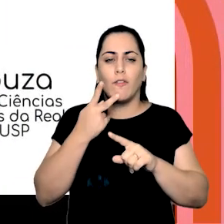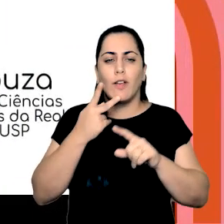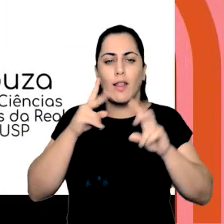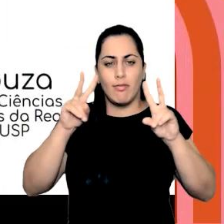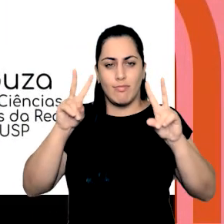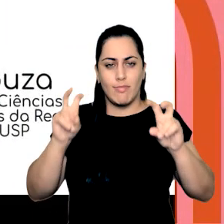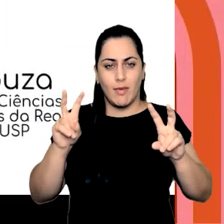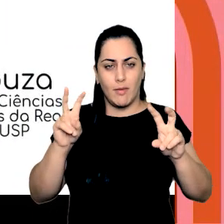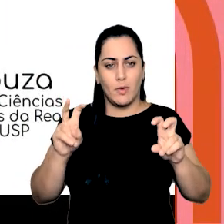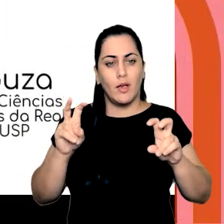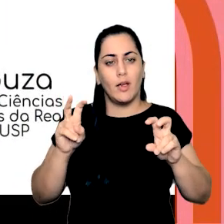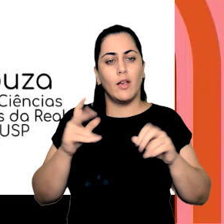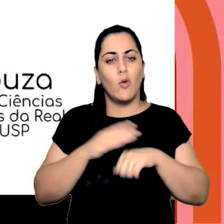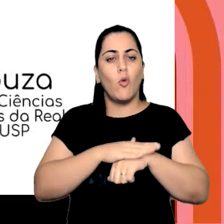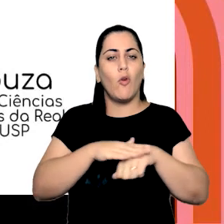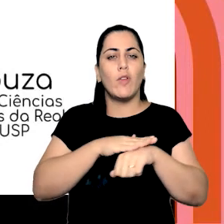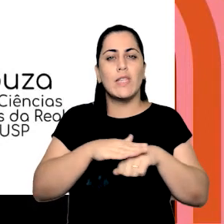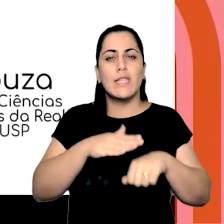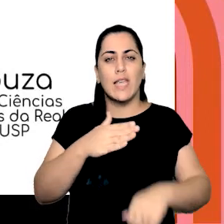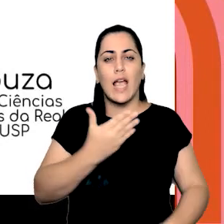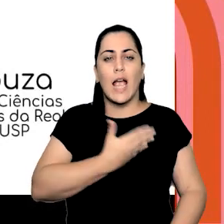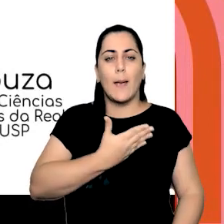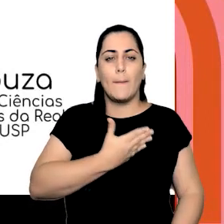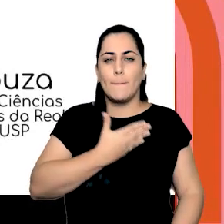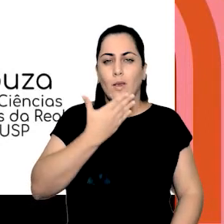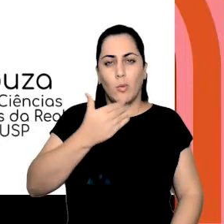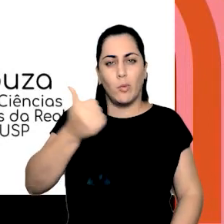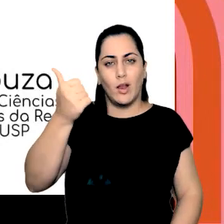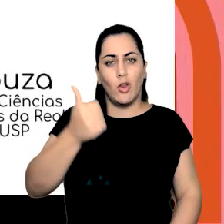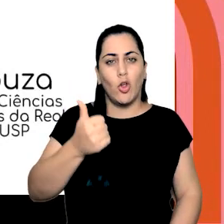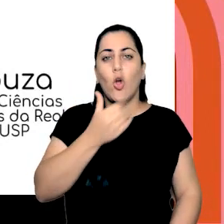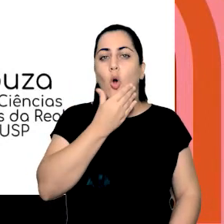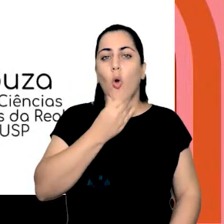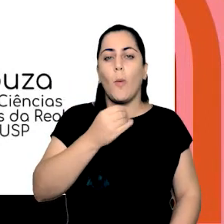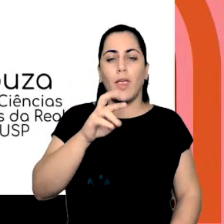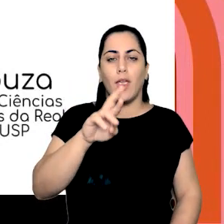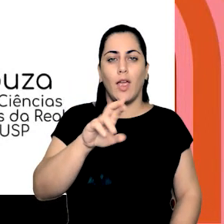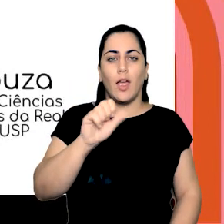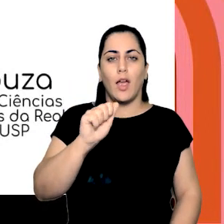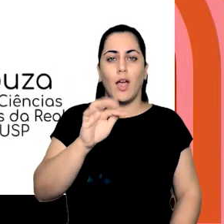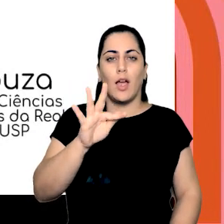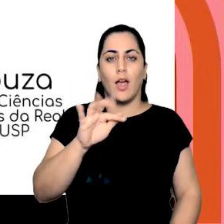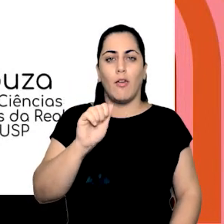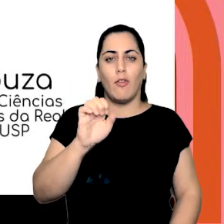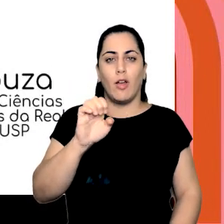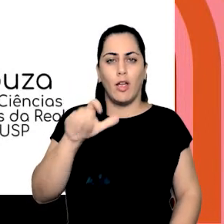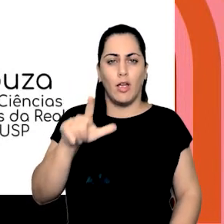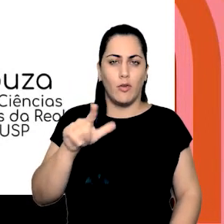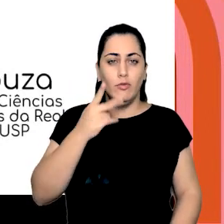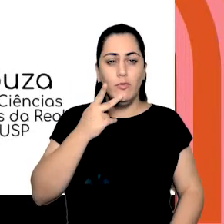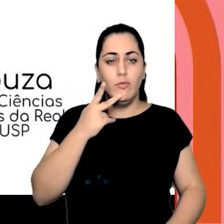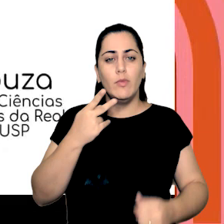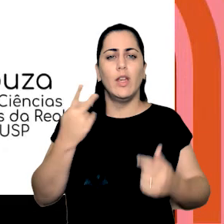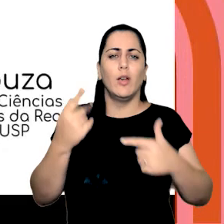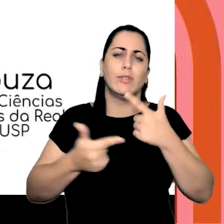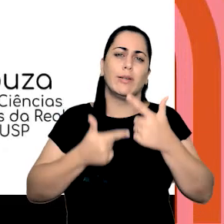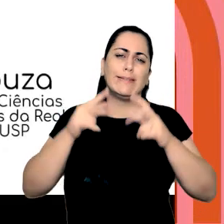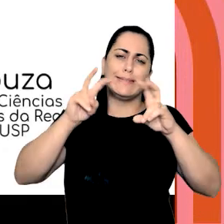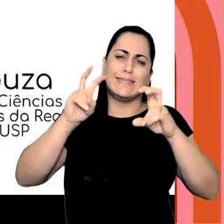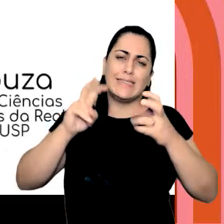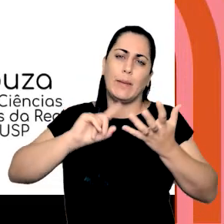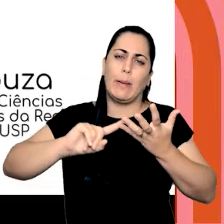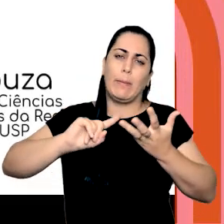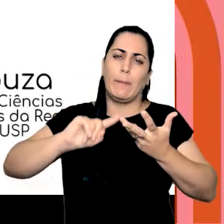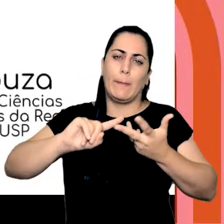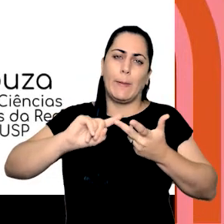esse tema, eu consultei um dos meus melhores amigos, que é o Rafael Pimentel, eu falei, amigo, eu trabalho muito sobre diversos temas,